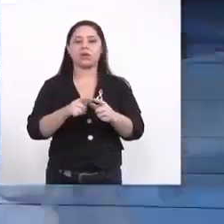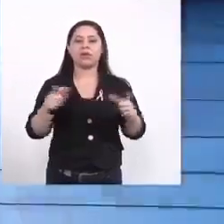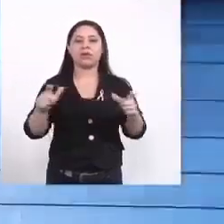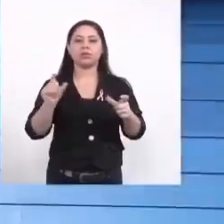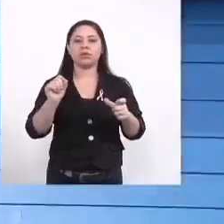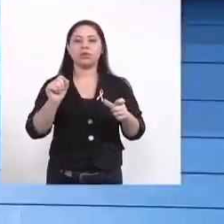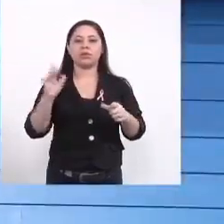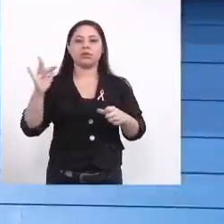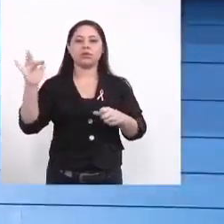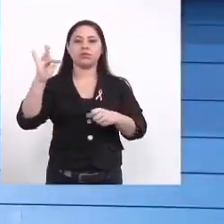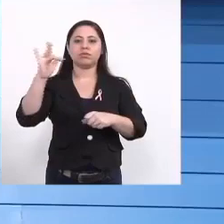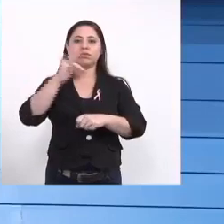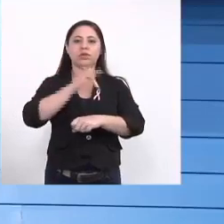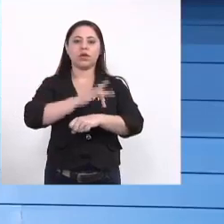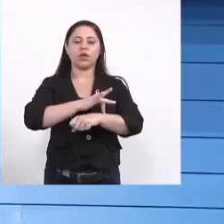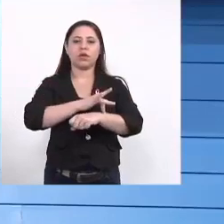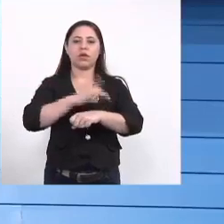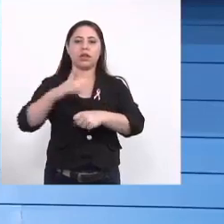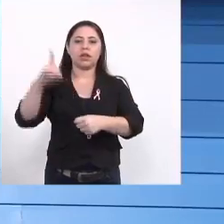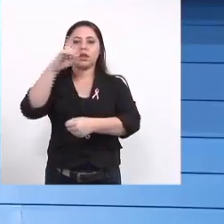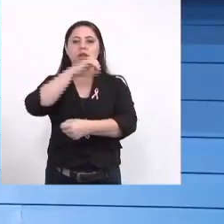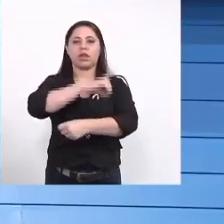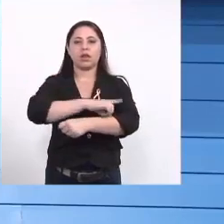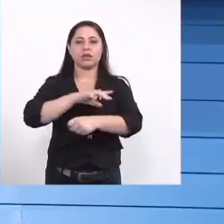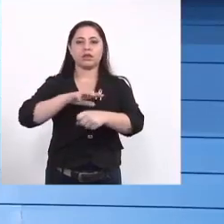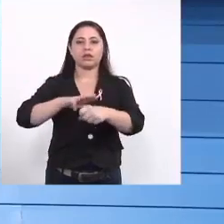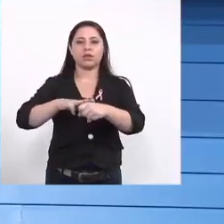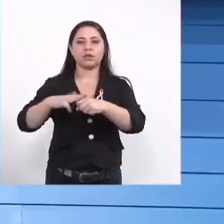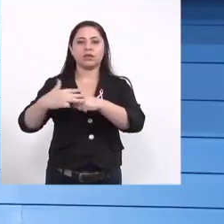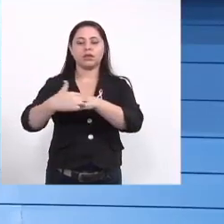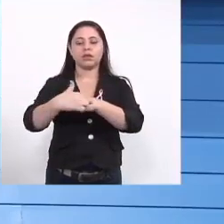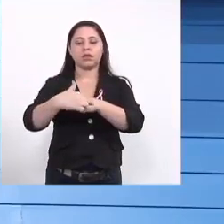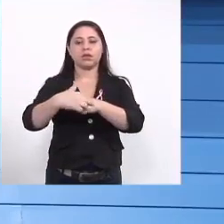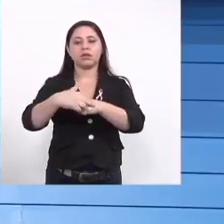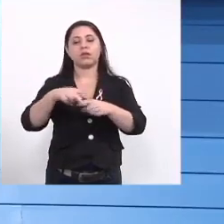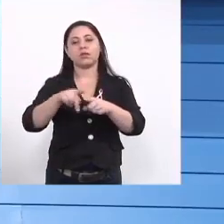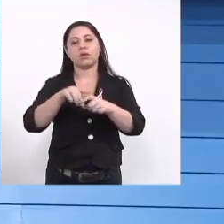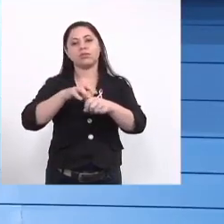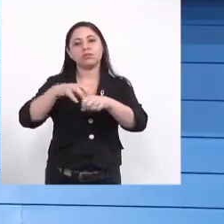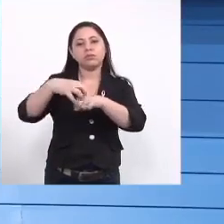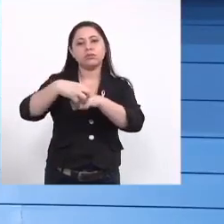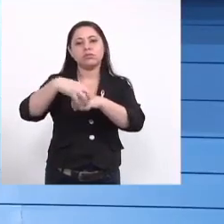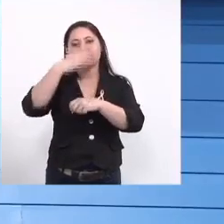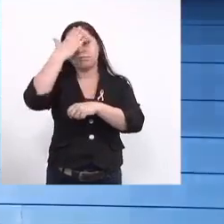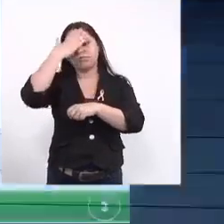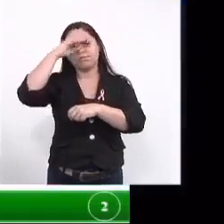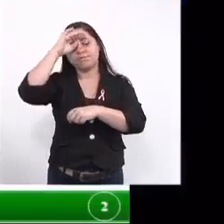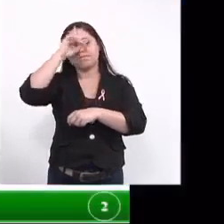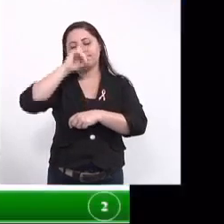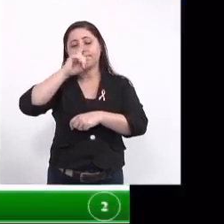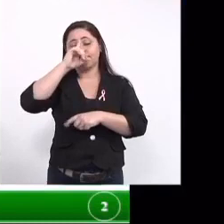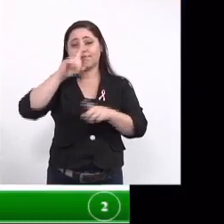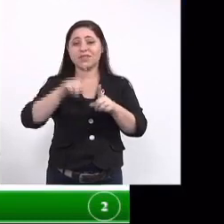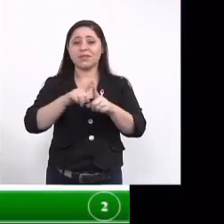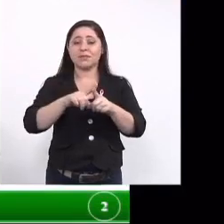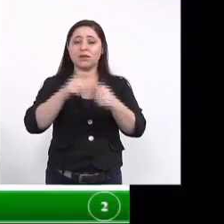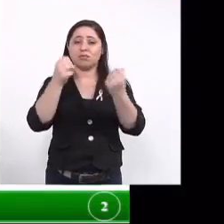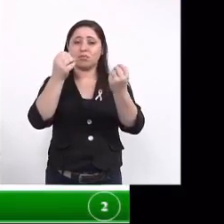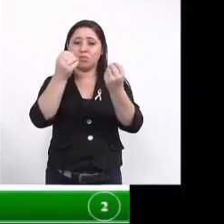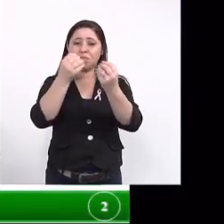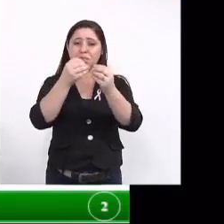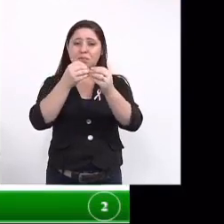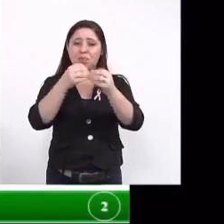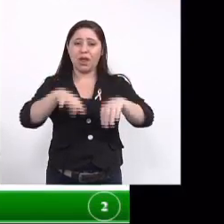que vem disseminando várias doenças como a dengue chikungunya zika vírus e a febre amarela e isso vem causando efeitos bastante